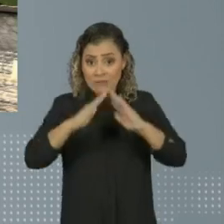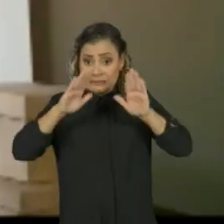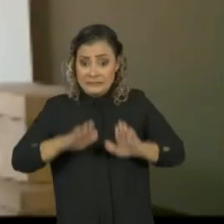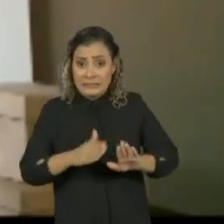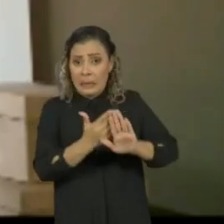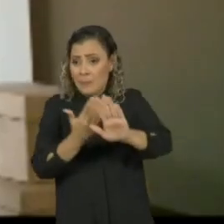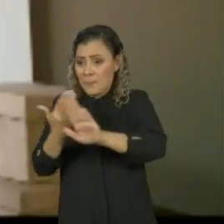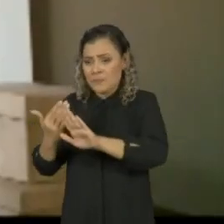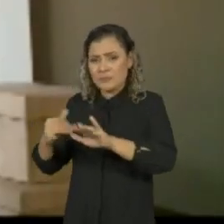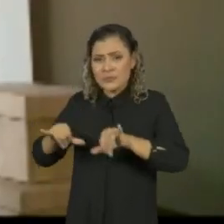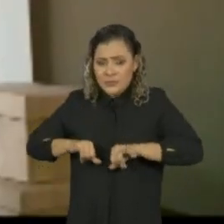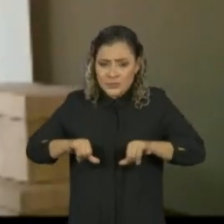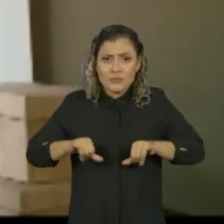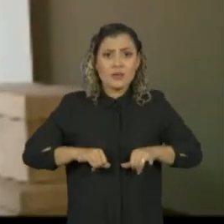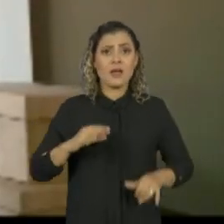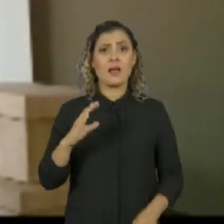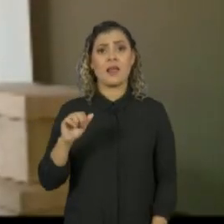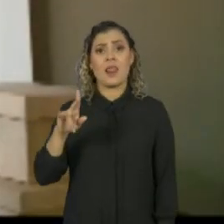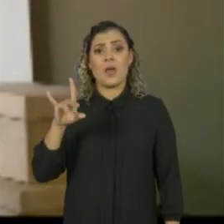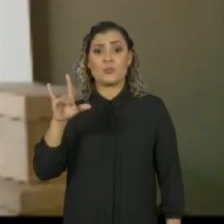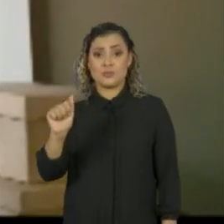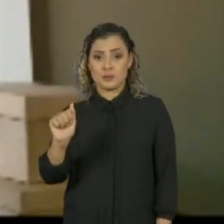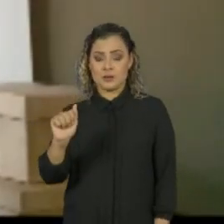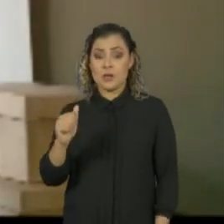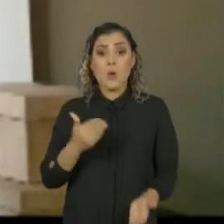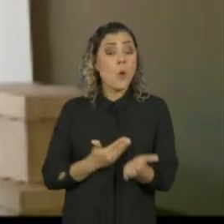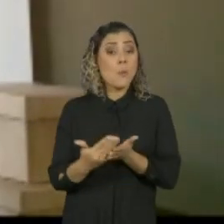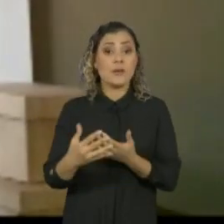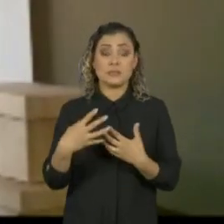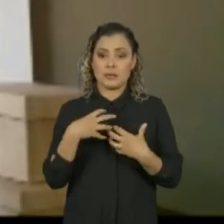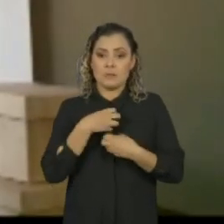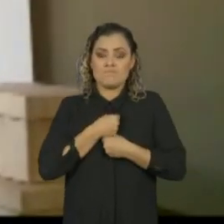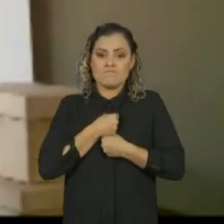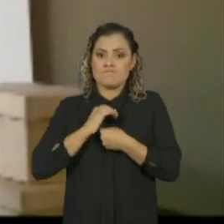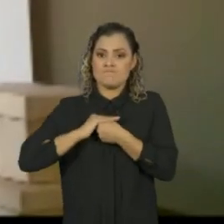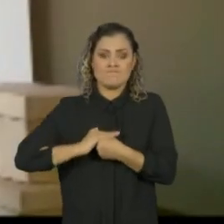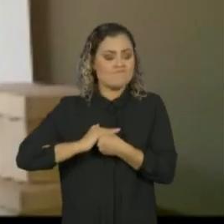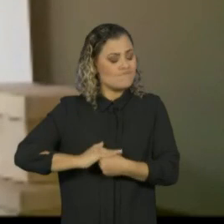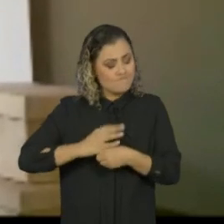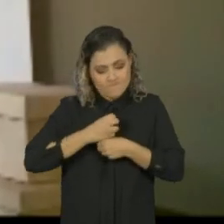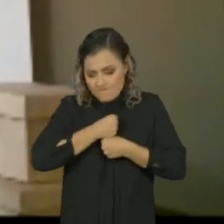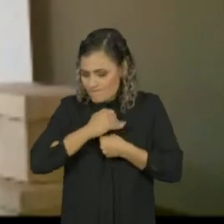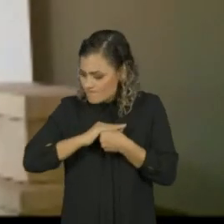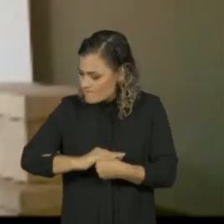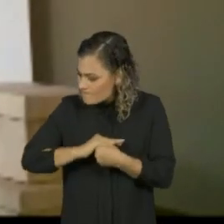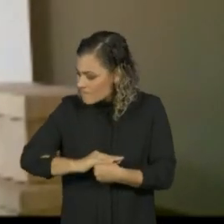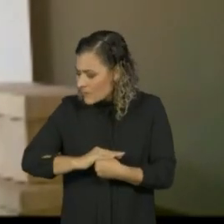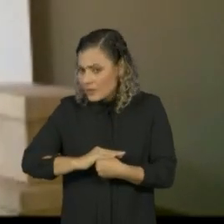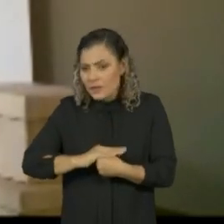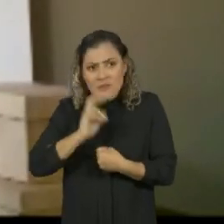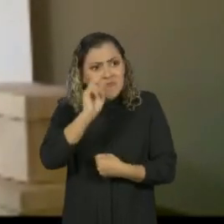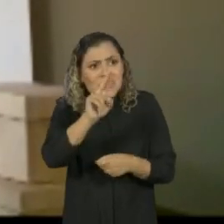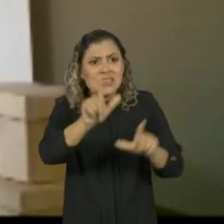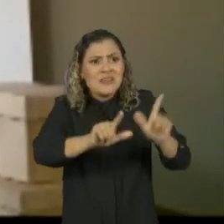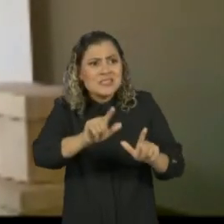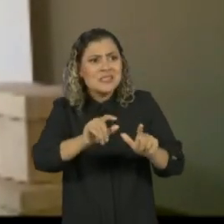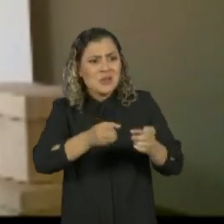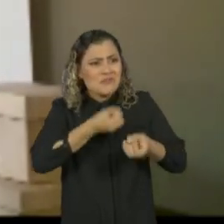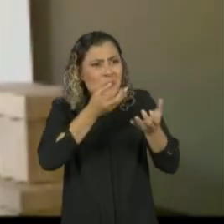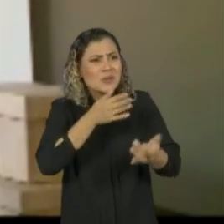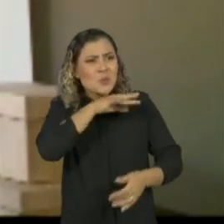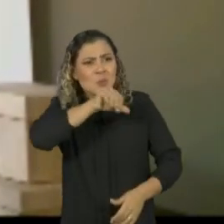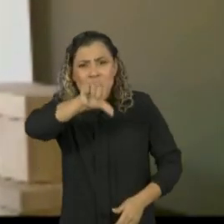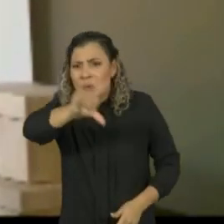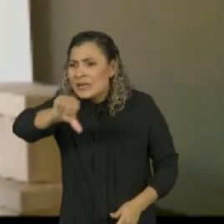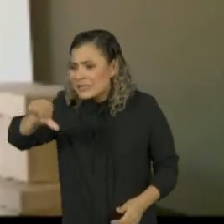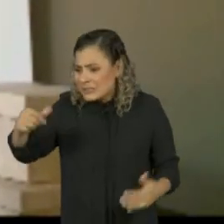um sofrimento para a Cláudia. Eu comecei a me sentir muito oprimida pelas notícias negativas, na sua grande maioria.